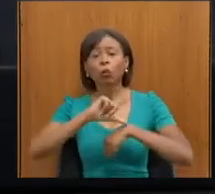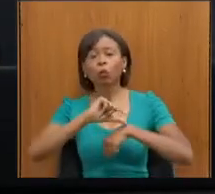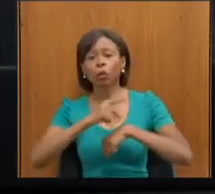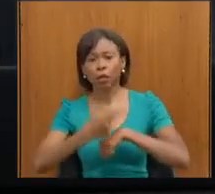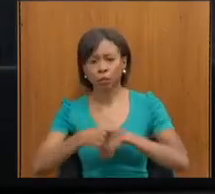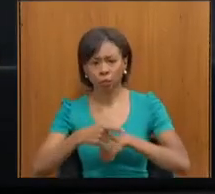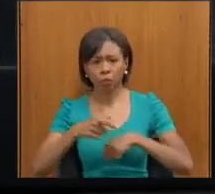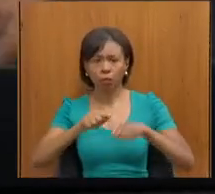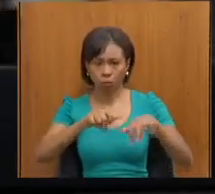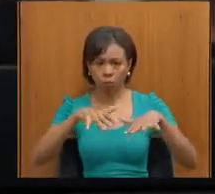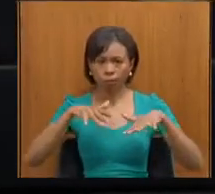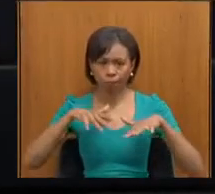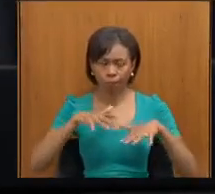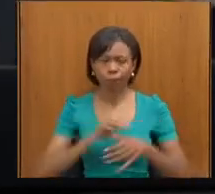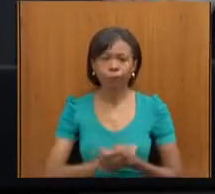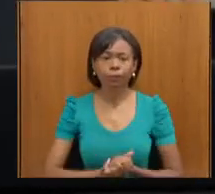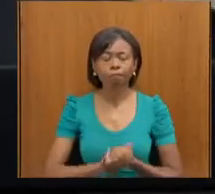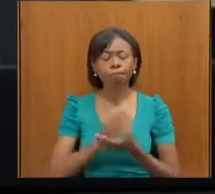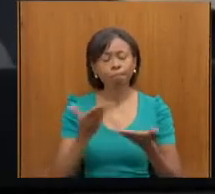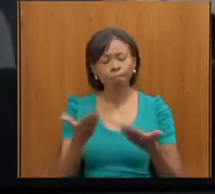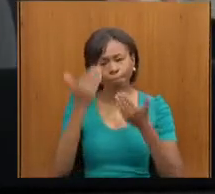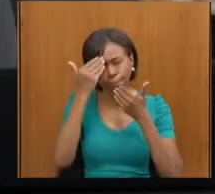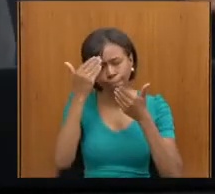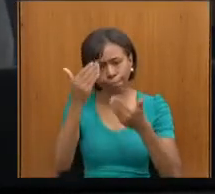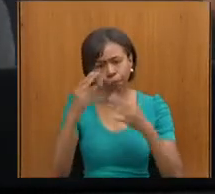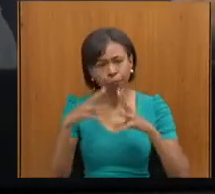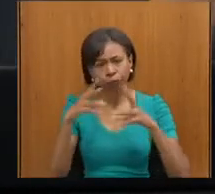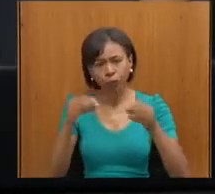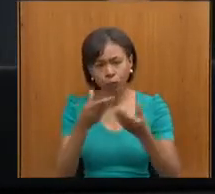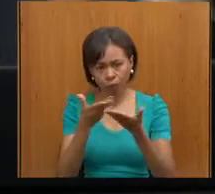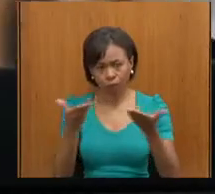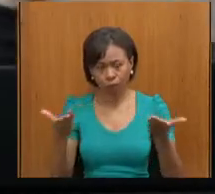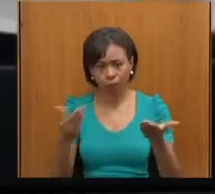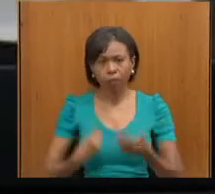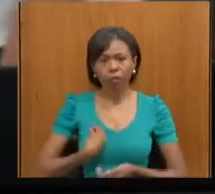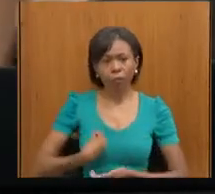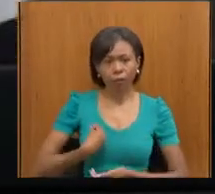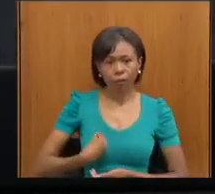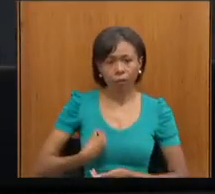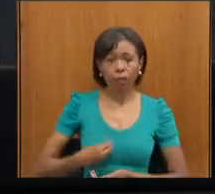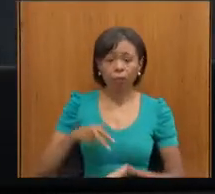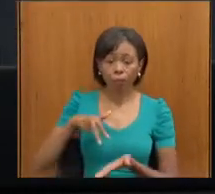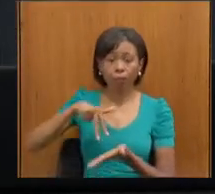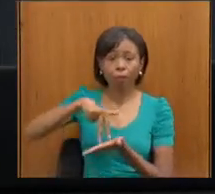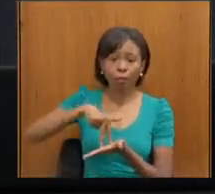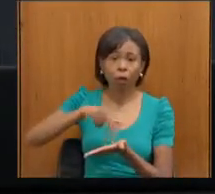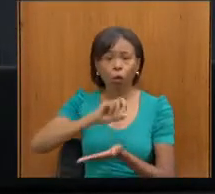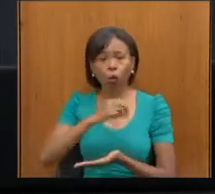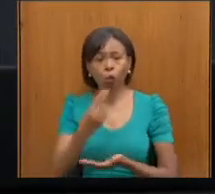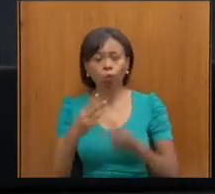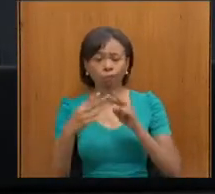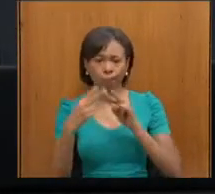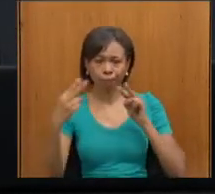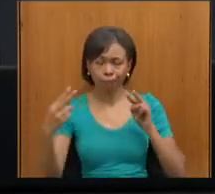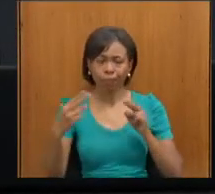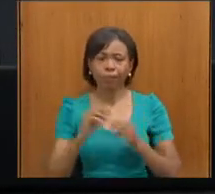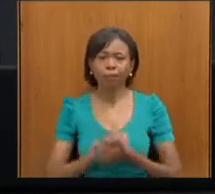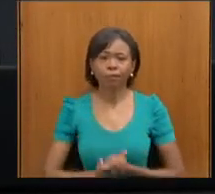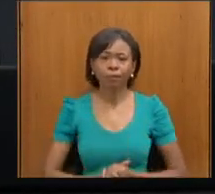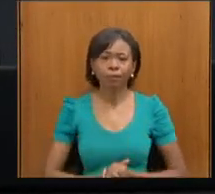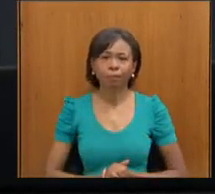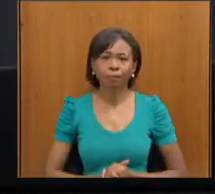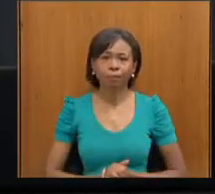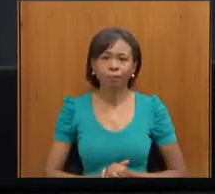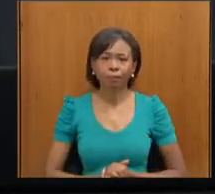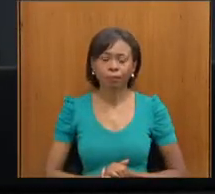agradecer imensamente todos aqueles que participaram conosco, de forma presencial online, Cíntia, minha amiga